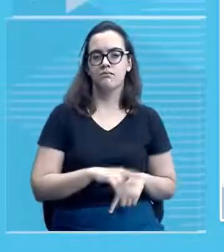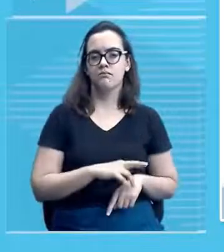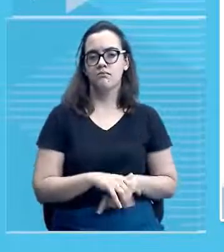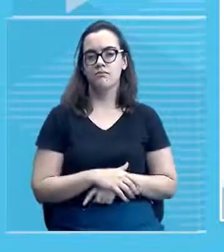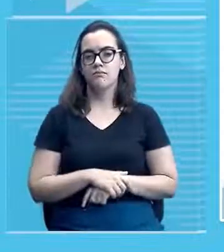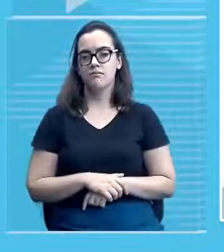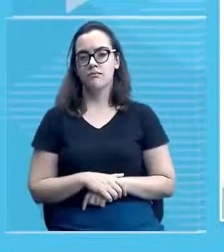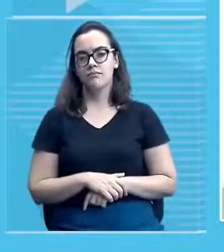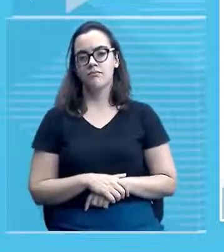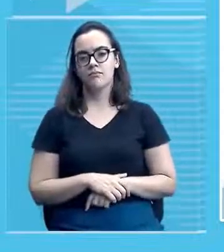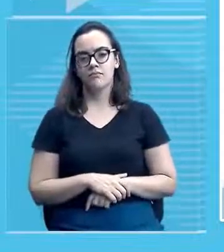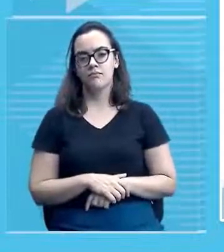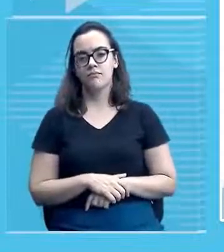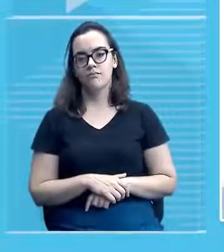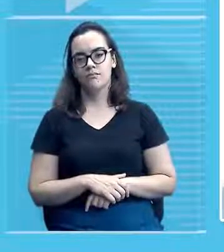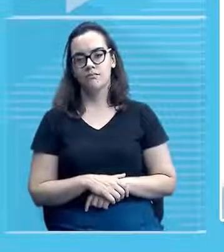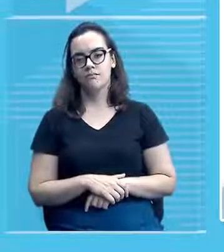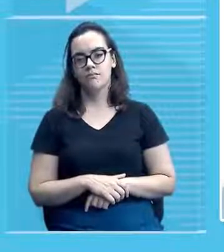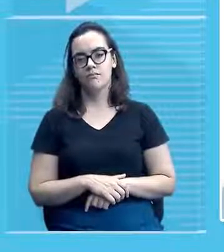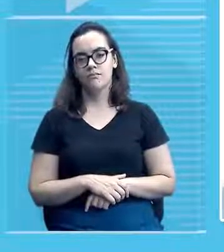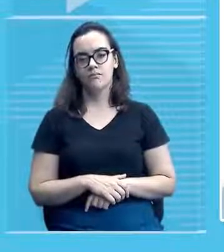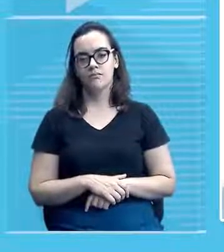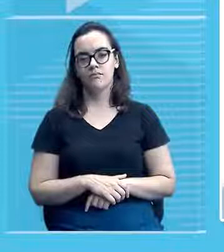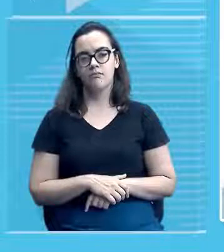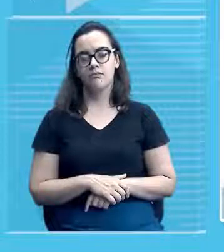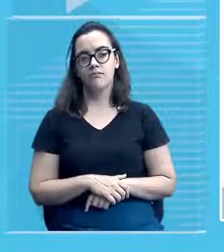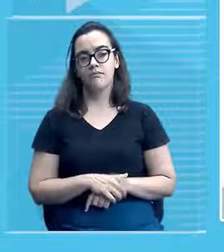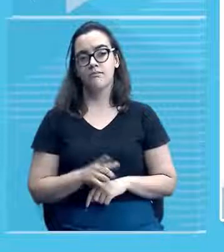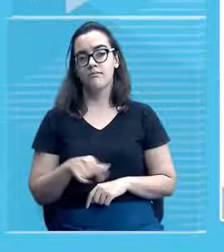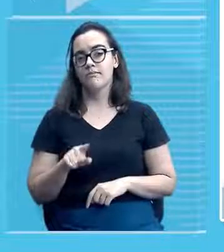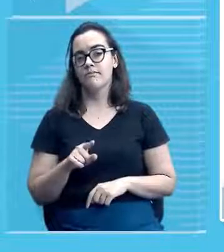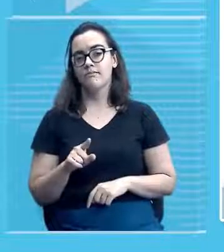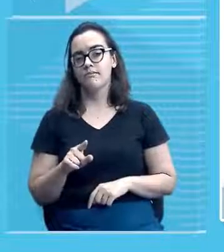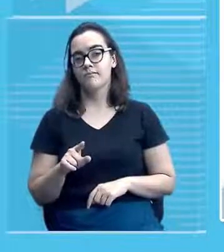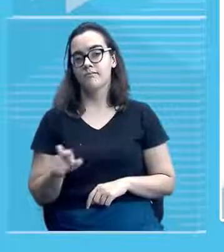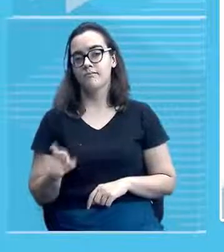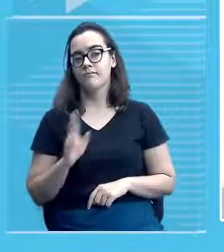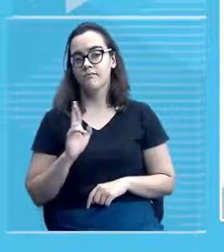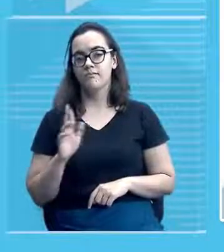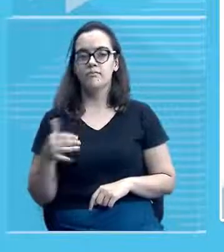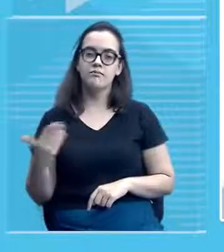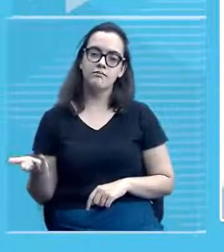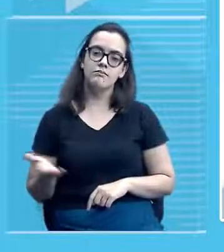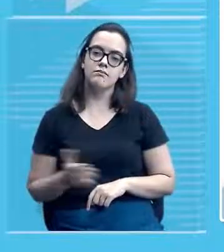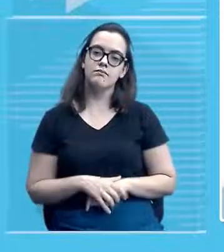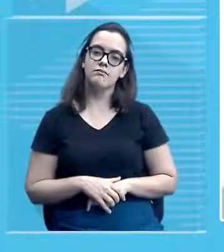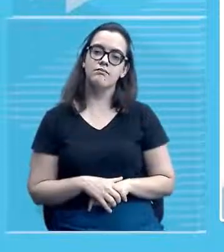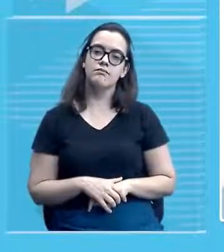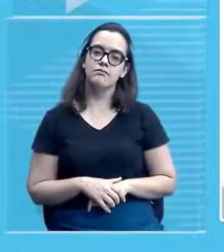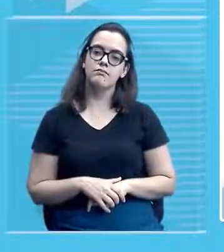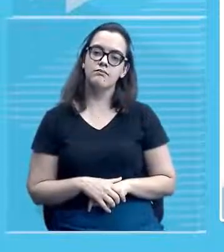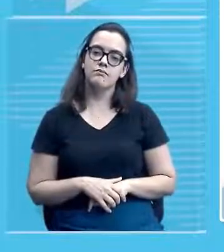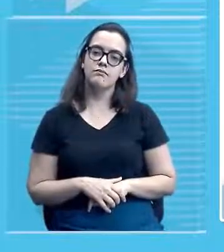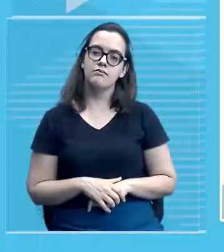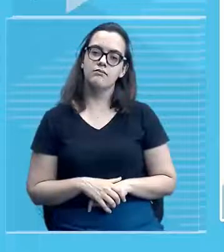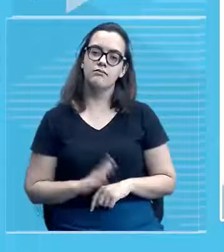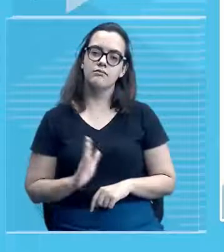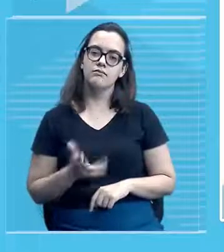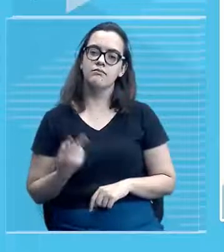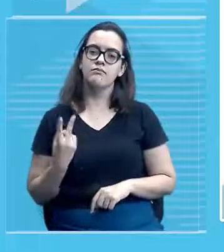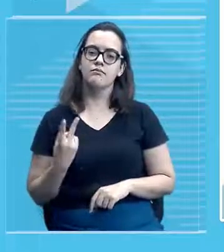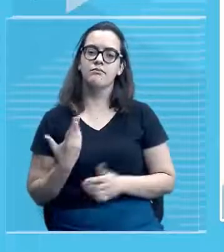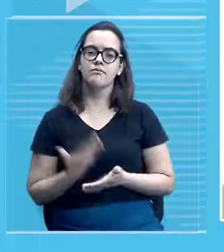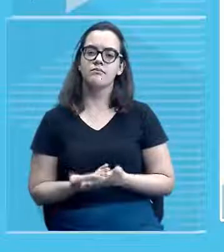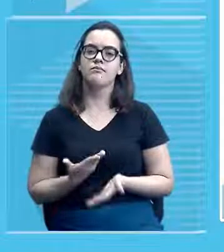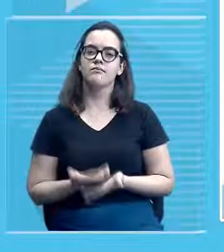o que vocês acham nós já estamos estudando há duas aulas acredito que você já